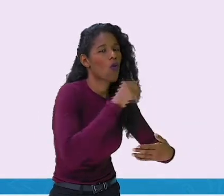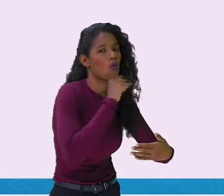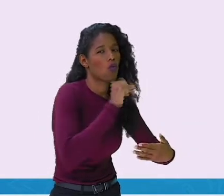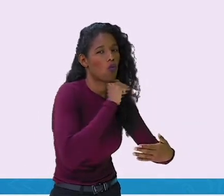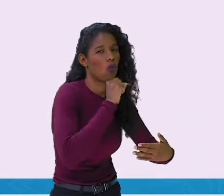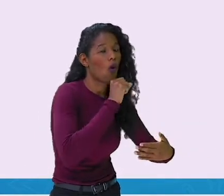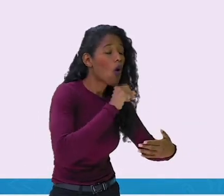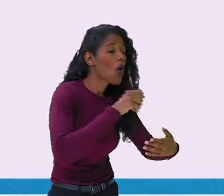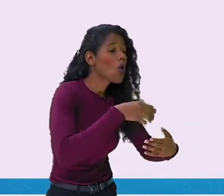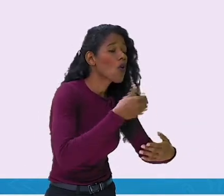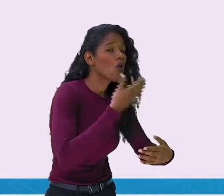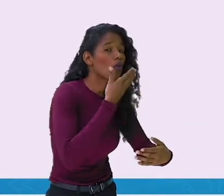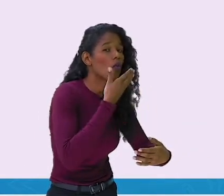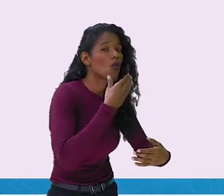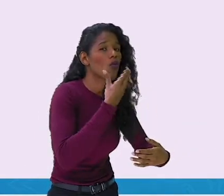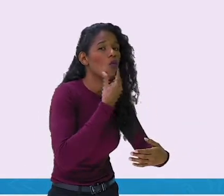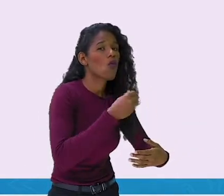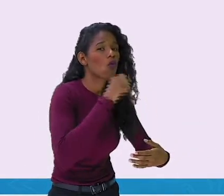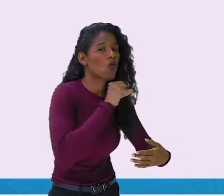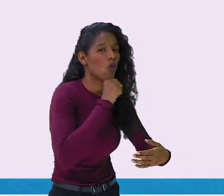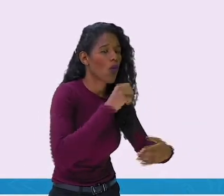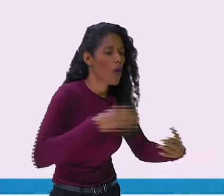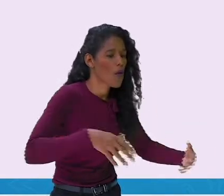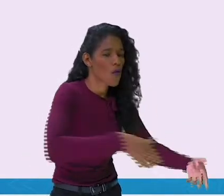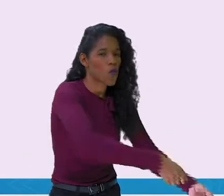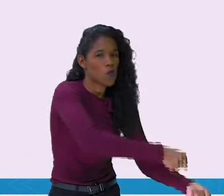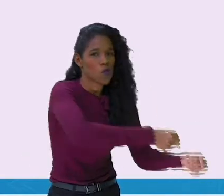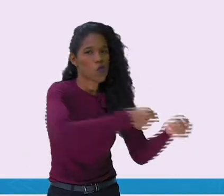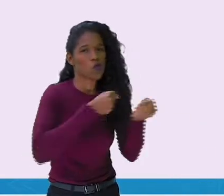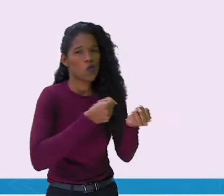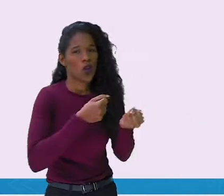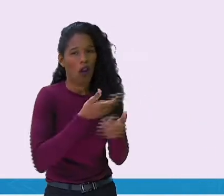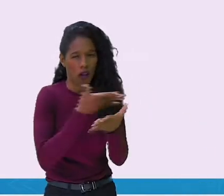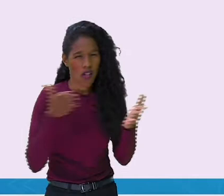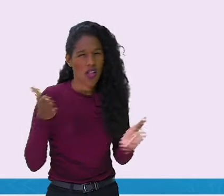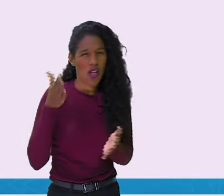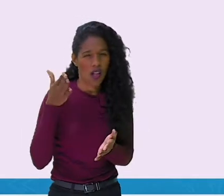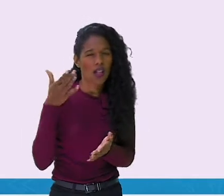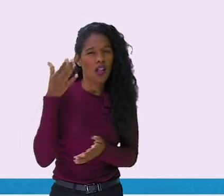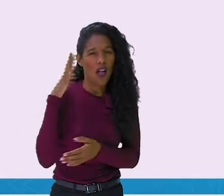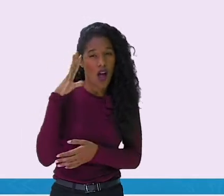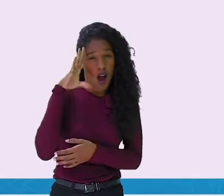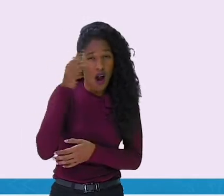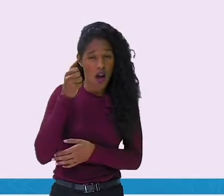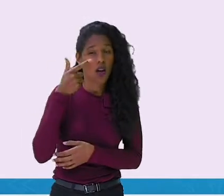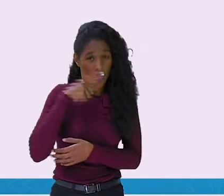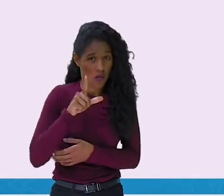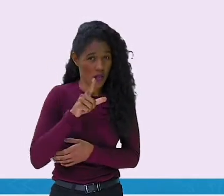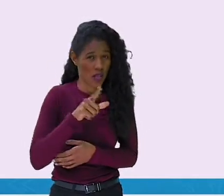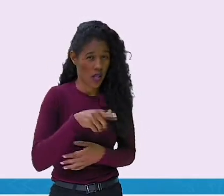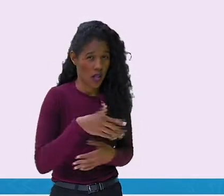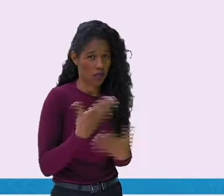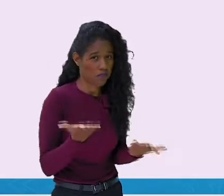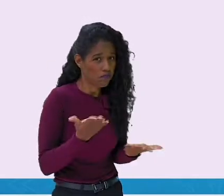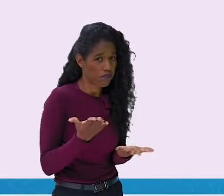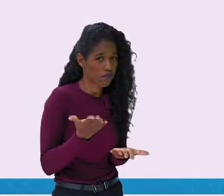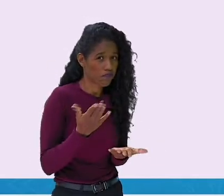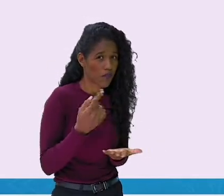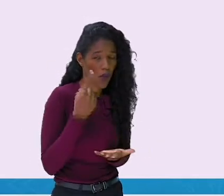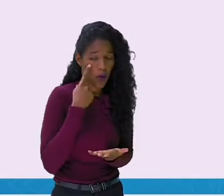vai conseguir agora? Quem acha em casa que vai conseguir? Olha aqui. A força que a vovô está colocando.